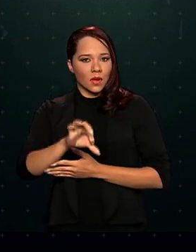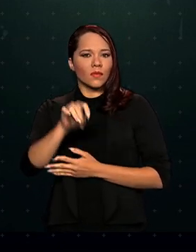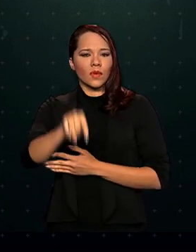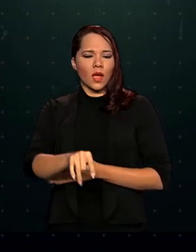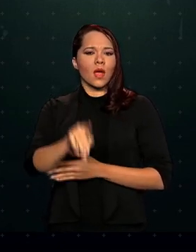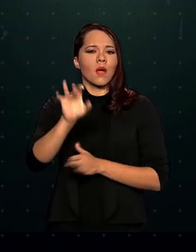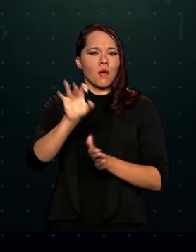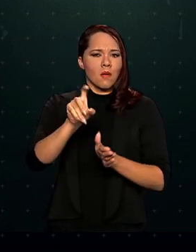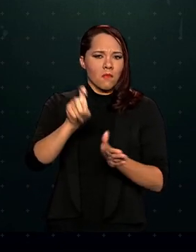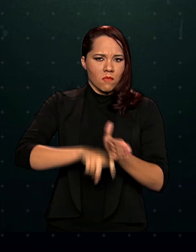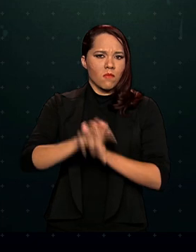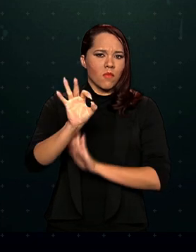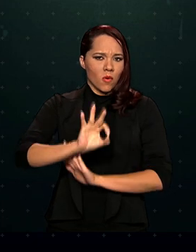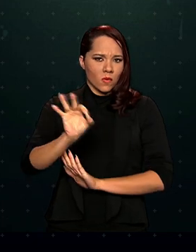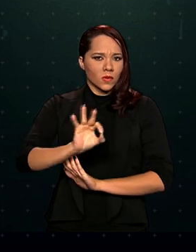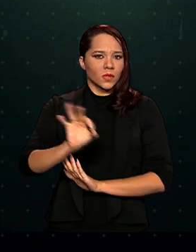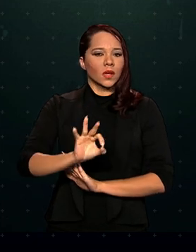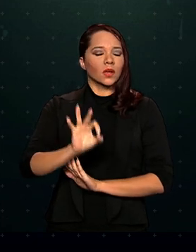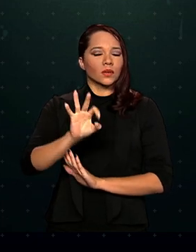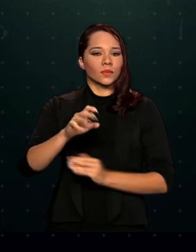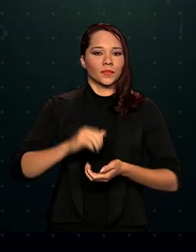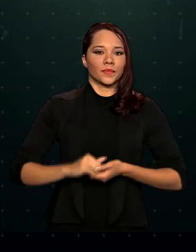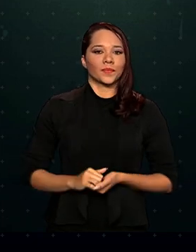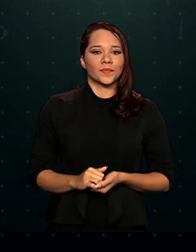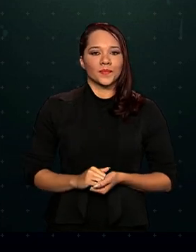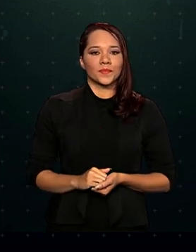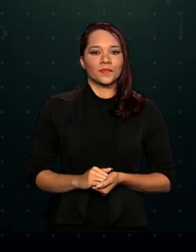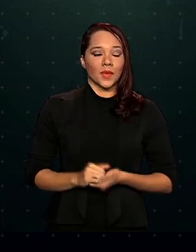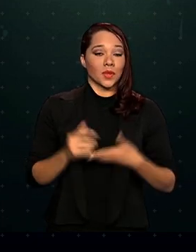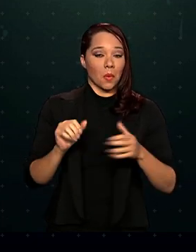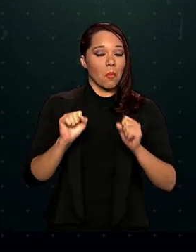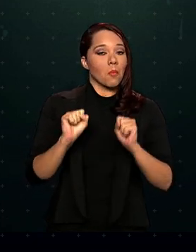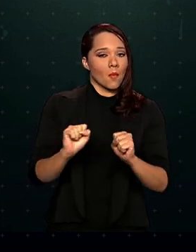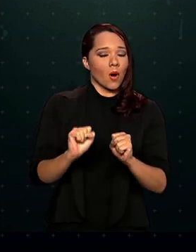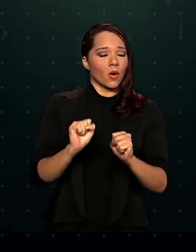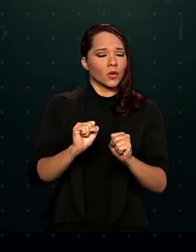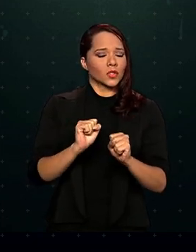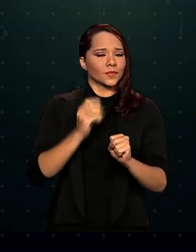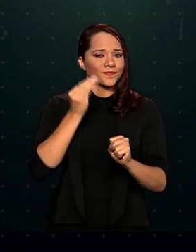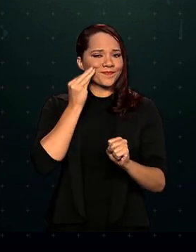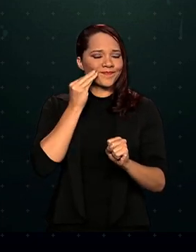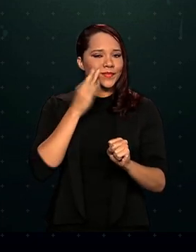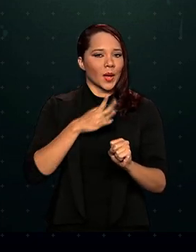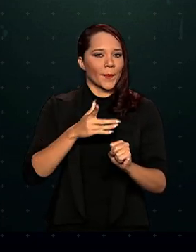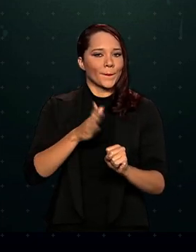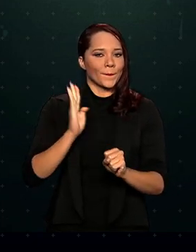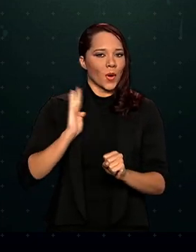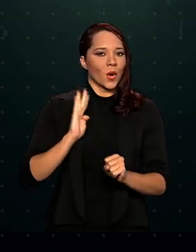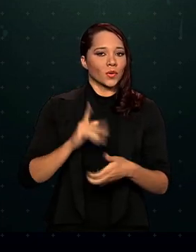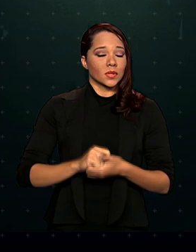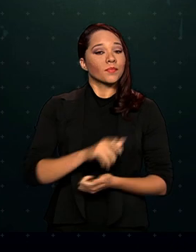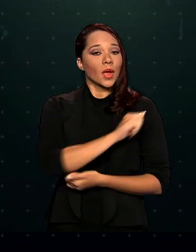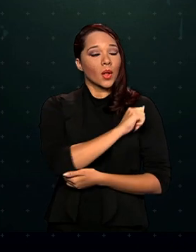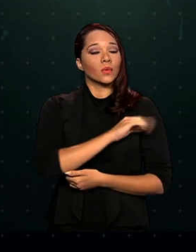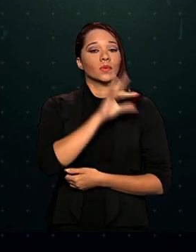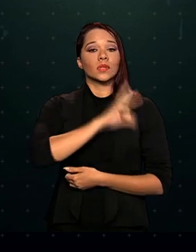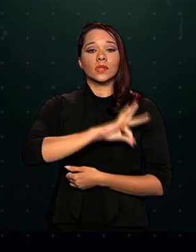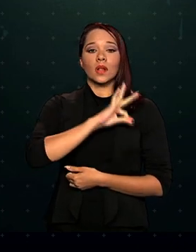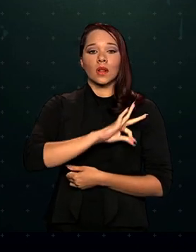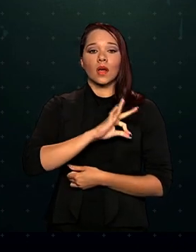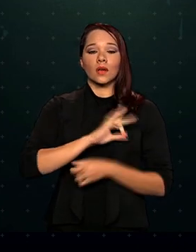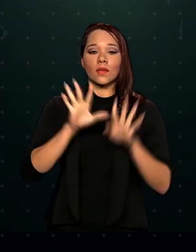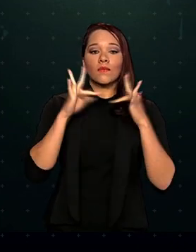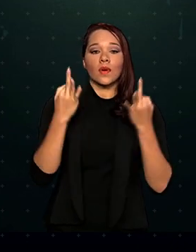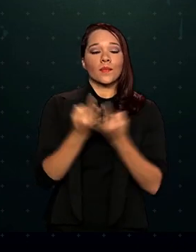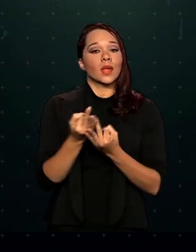cobrem a metade do valor das mensalidades. Podem concorrer às bolsas integrais os estudantes com renda familiar